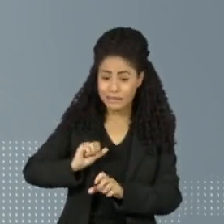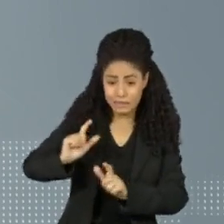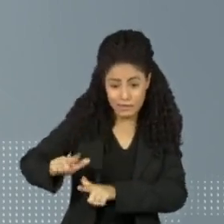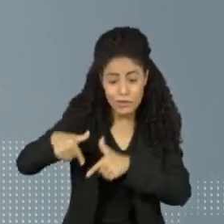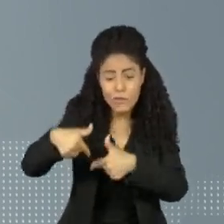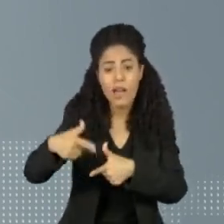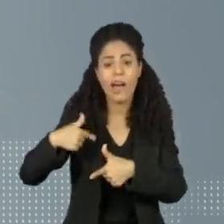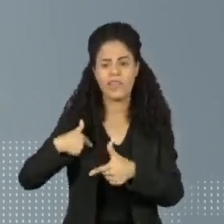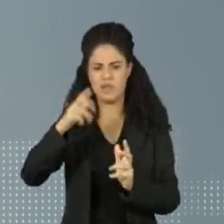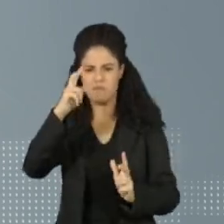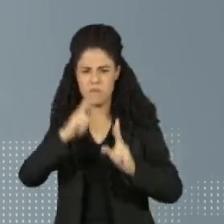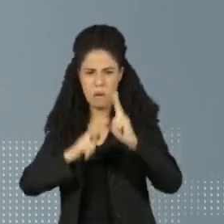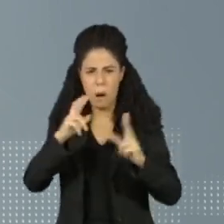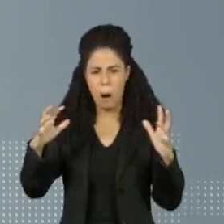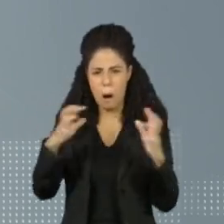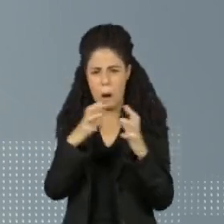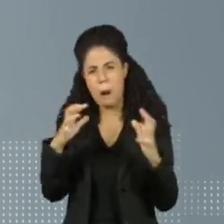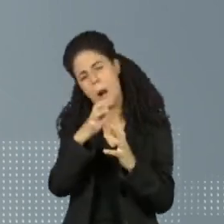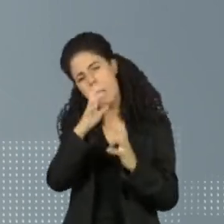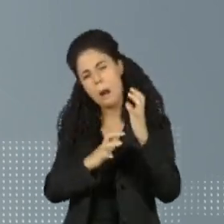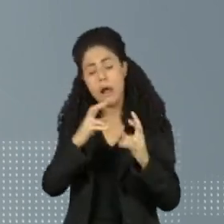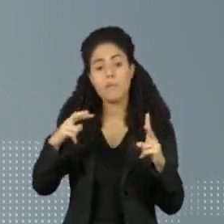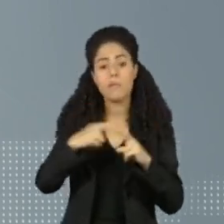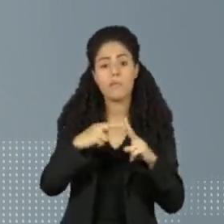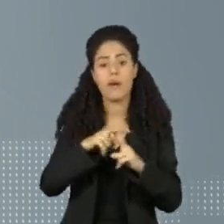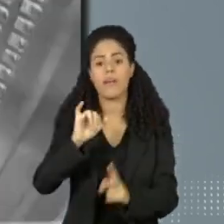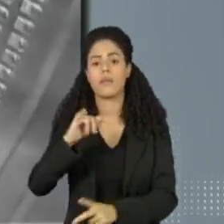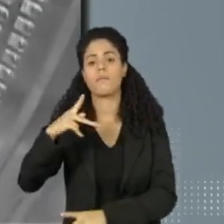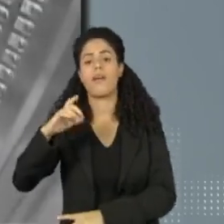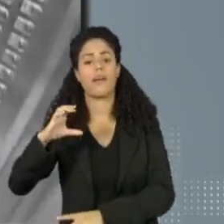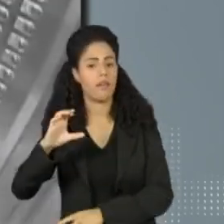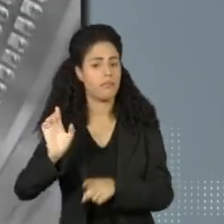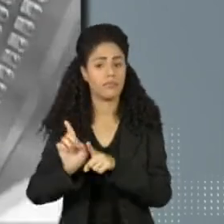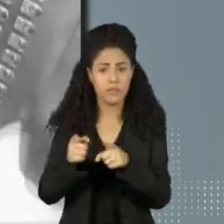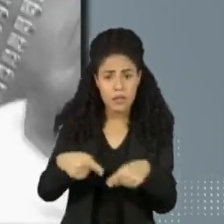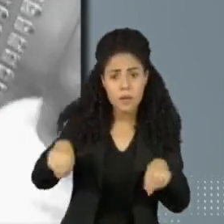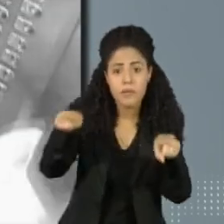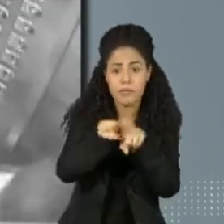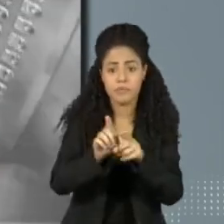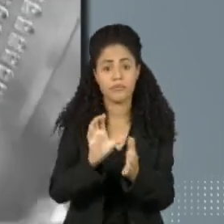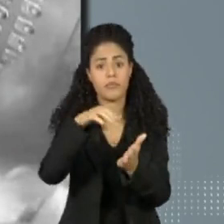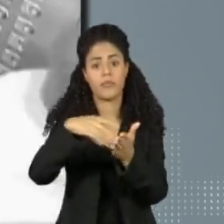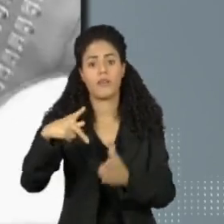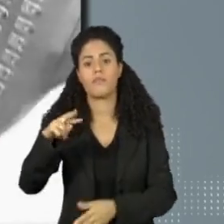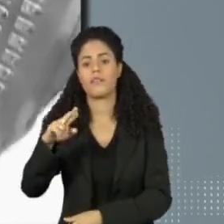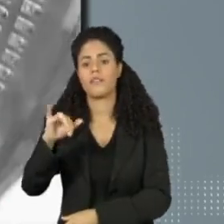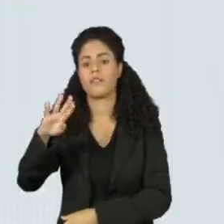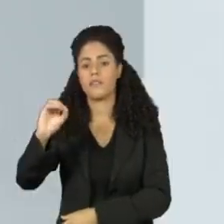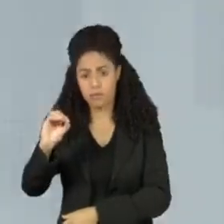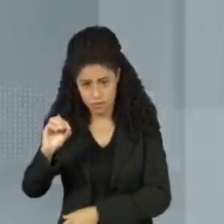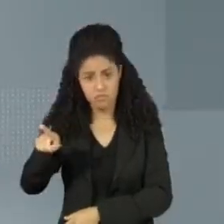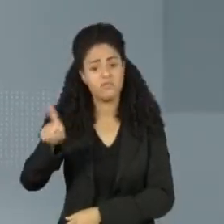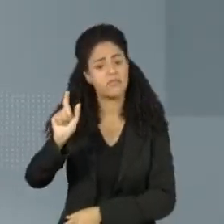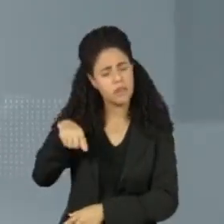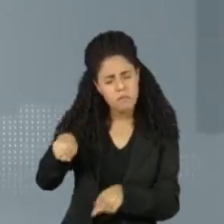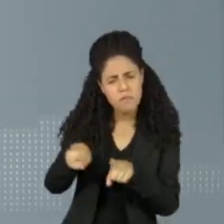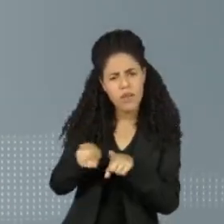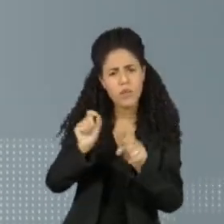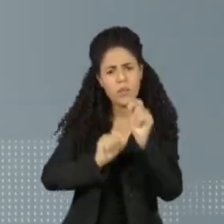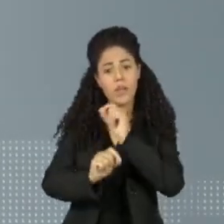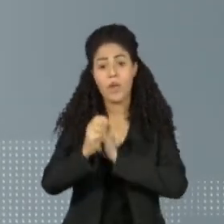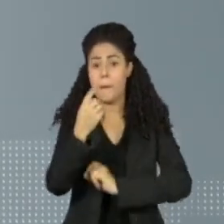agressão e a violência fazem parte de um estudo do IPEC, em parceria com o Instituto Patrícia Galvão e com a Uber. 1.200